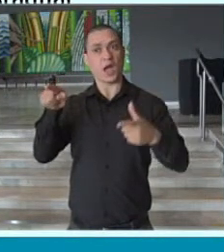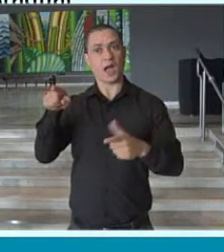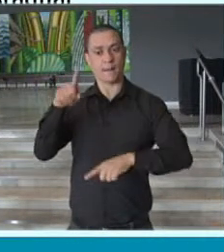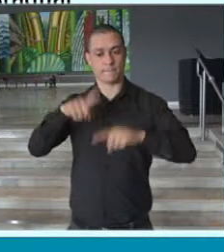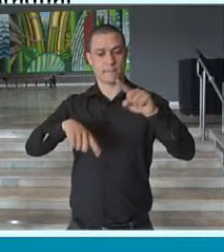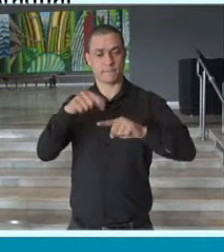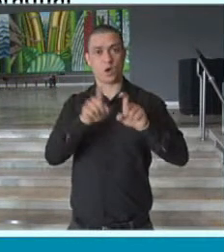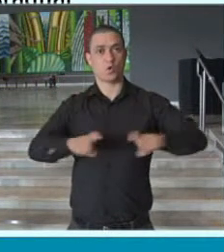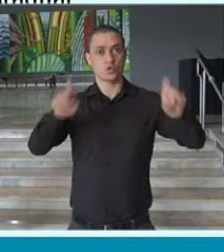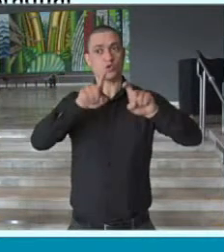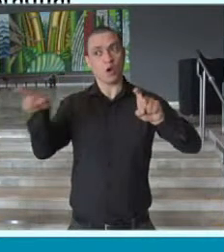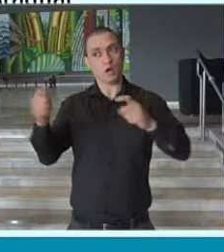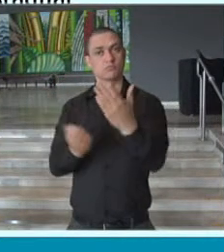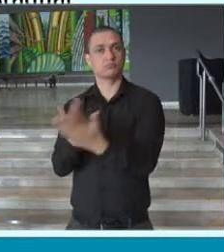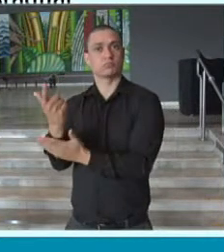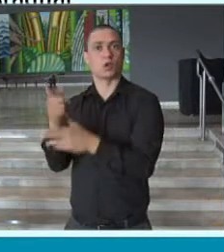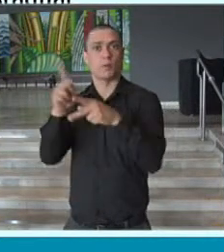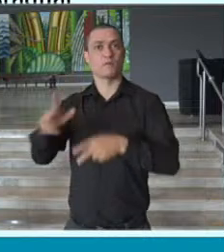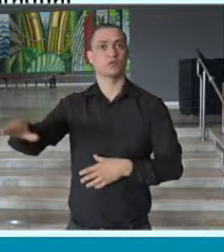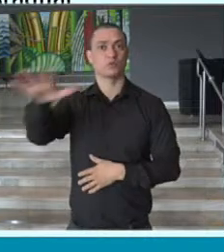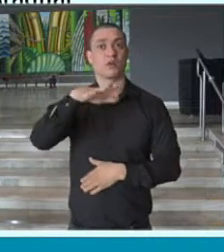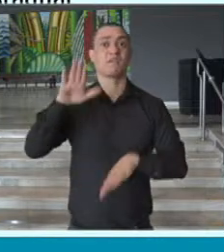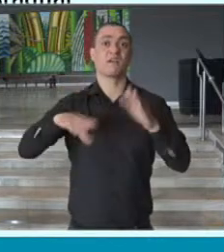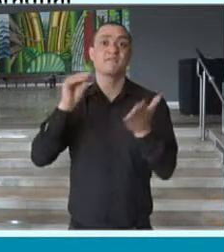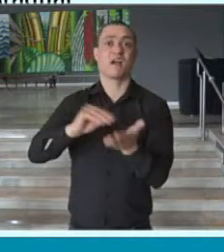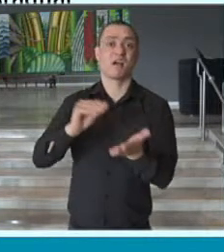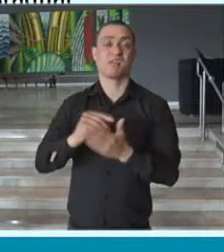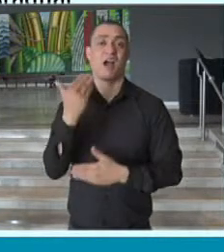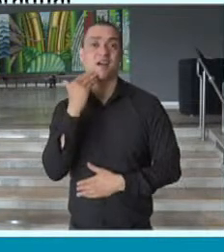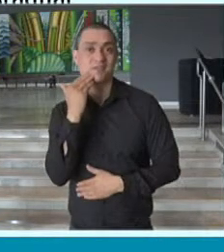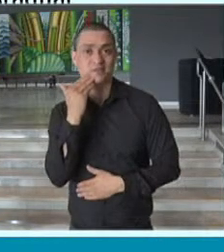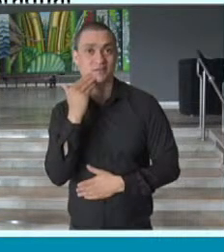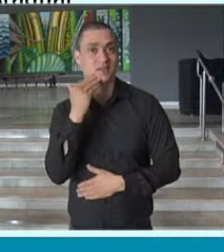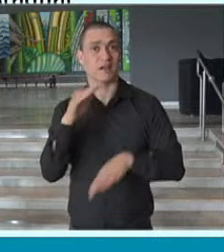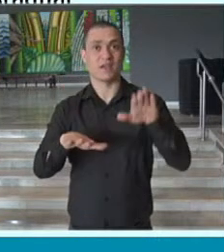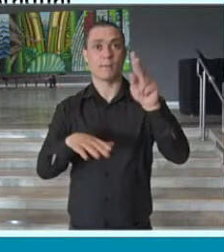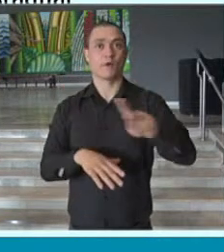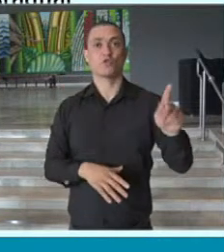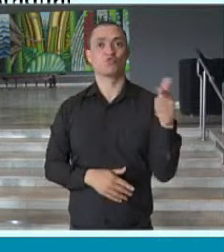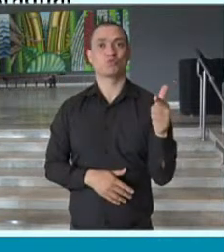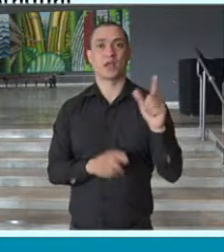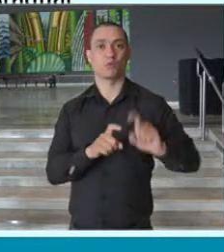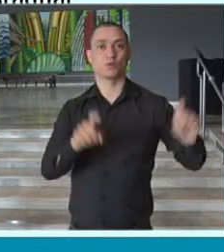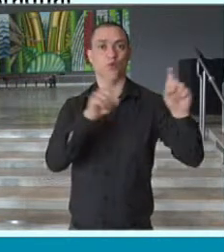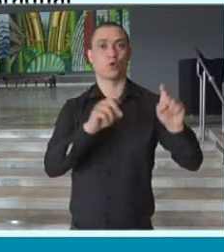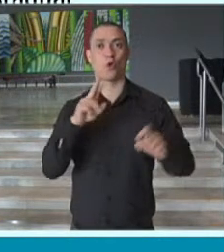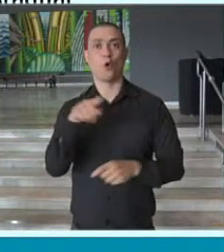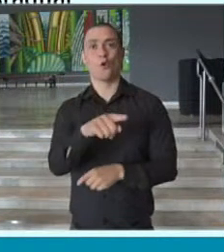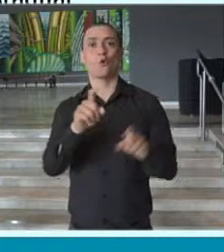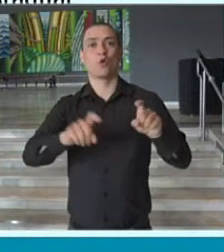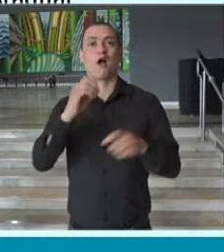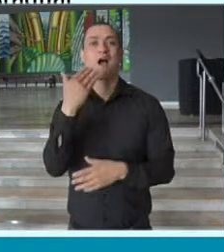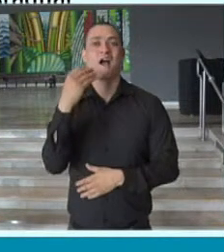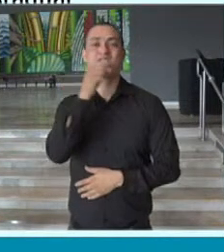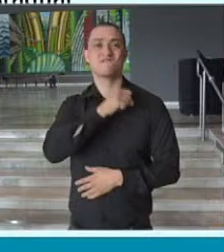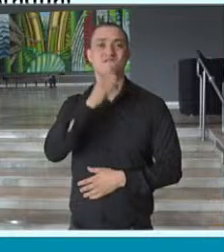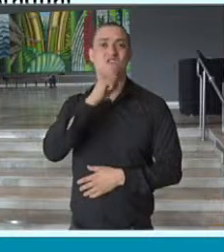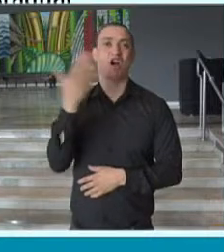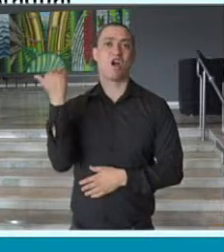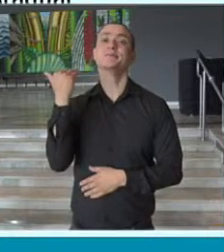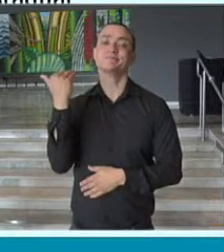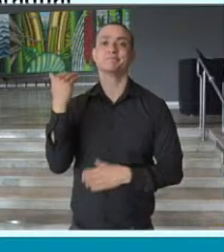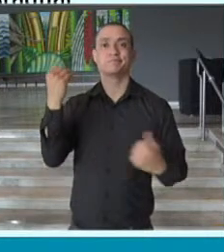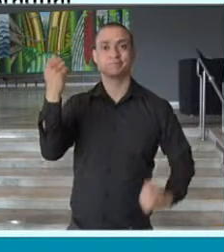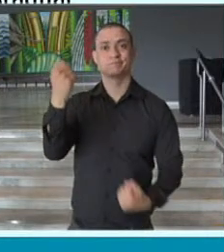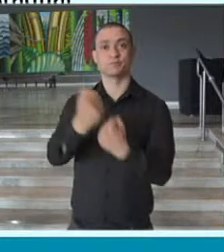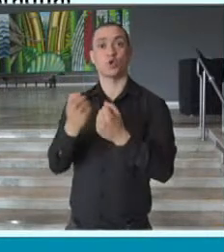equipamentos dos docentes, que a gente viu nesse momento, que temos docentes que não possuem ou que possuem equipamentos antigos e esse apoio será